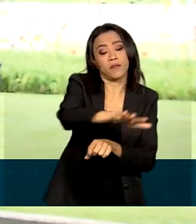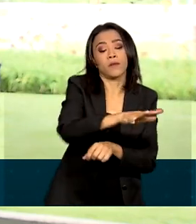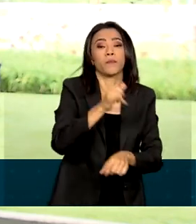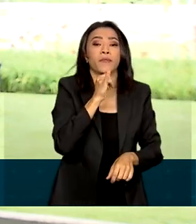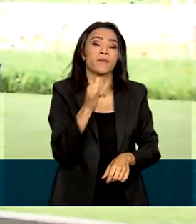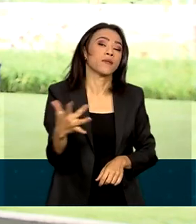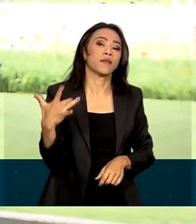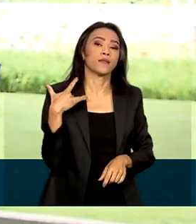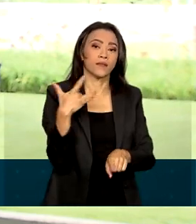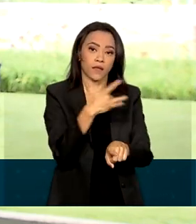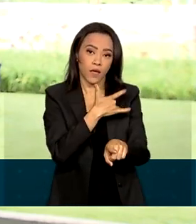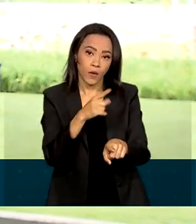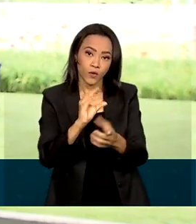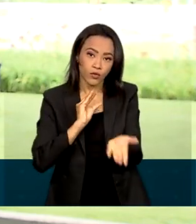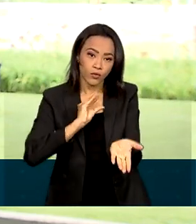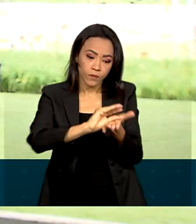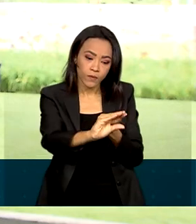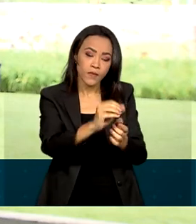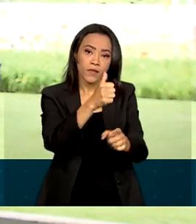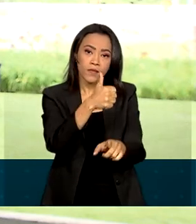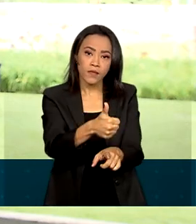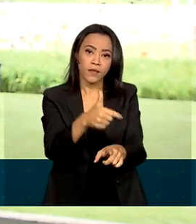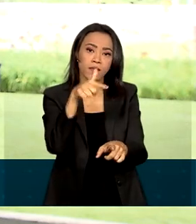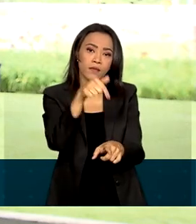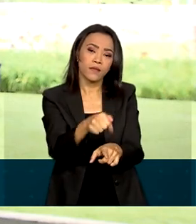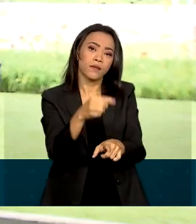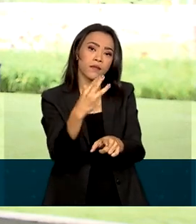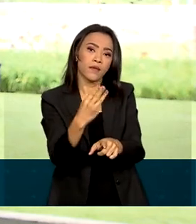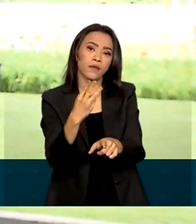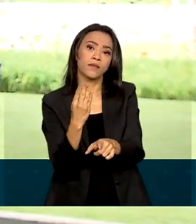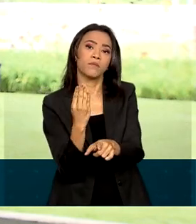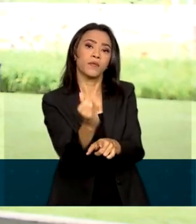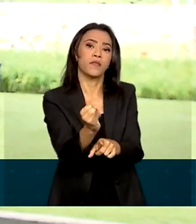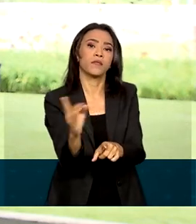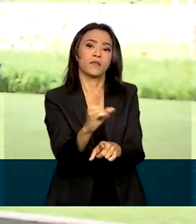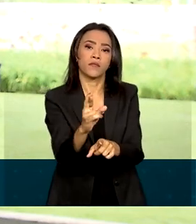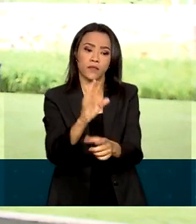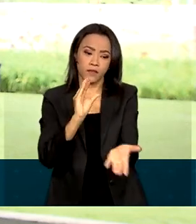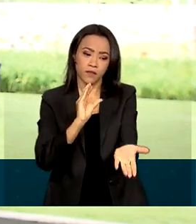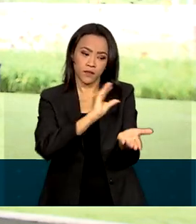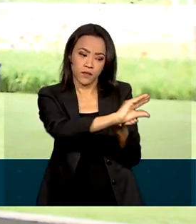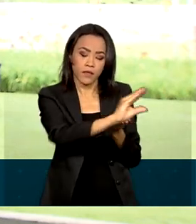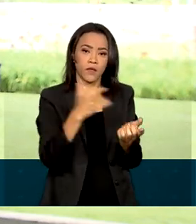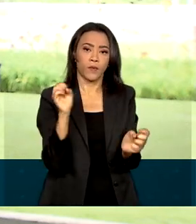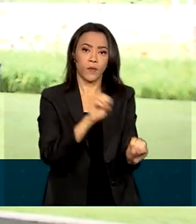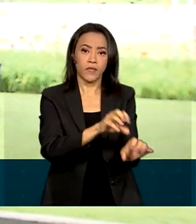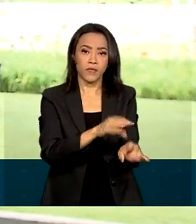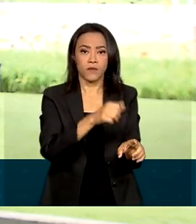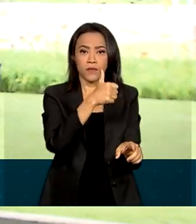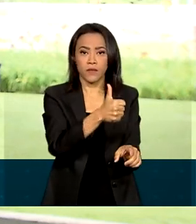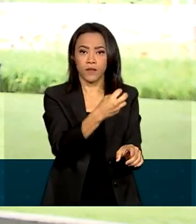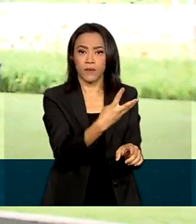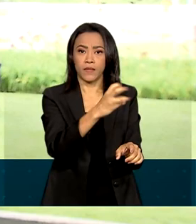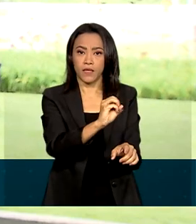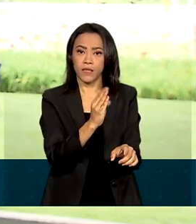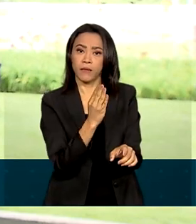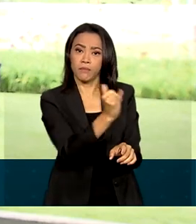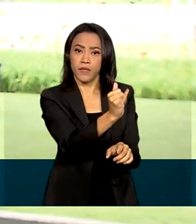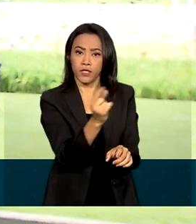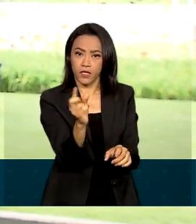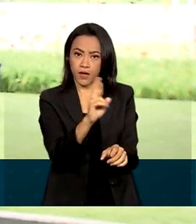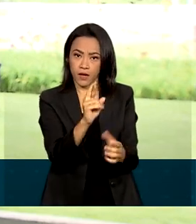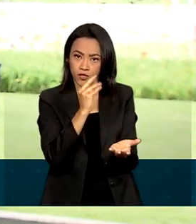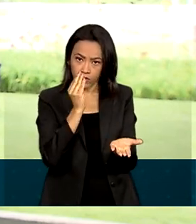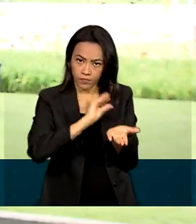por exemplo, terá recursos da ordem de R 173 bilhões, a educação R 130 bilhões. Como